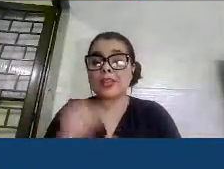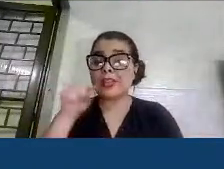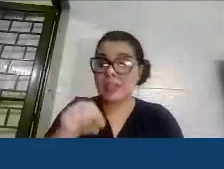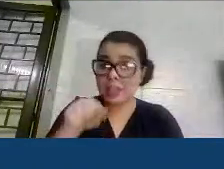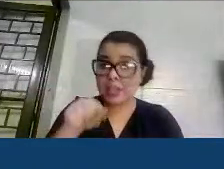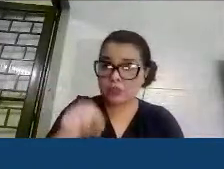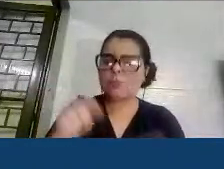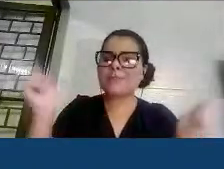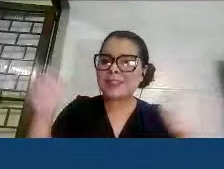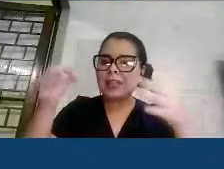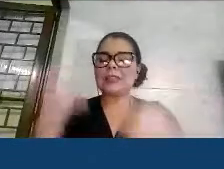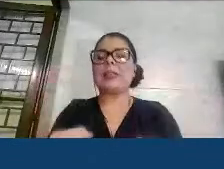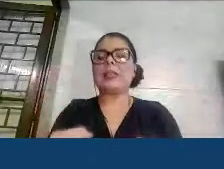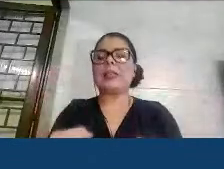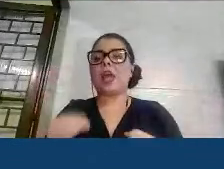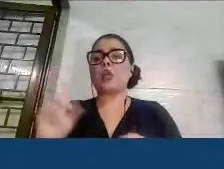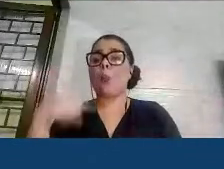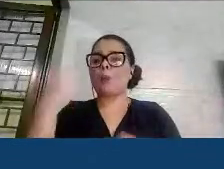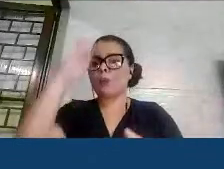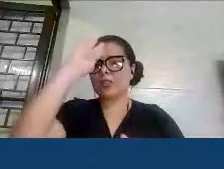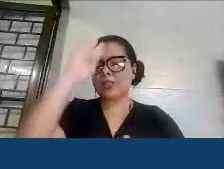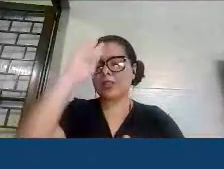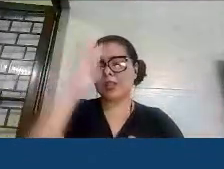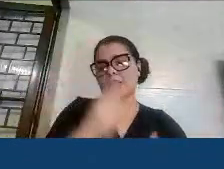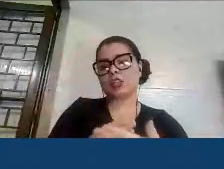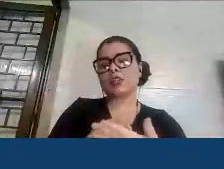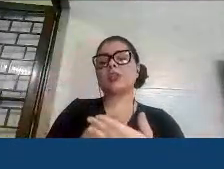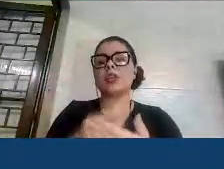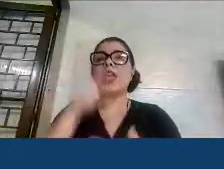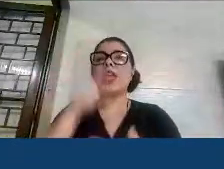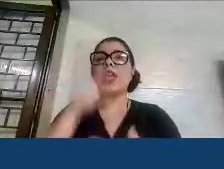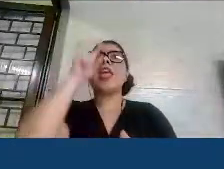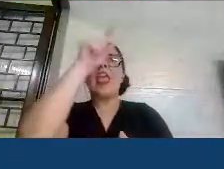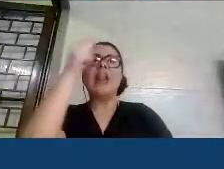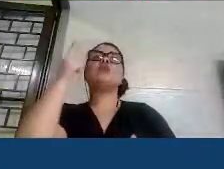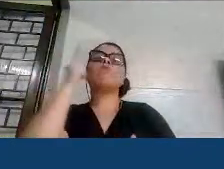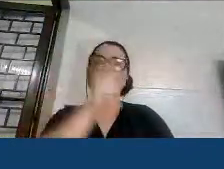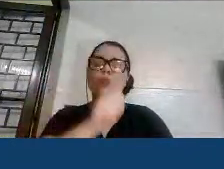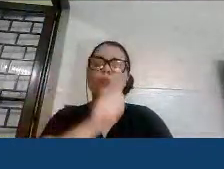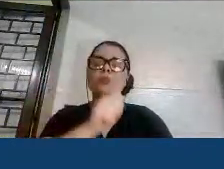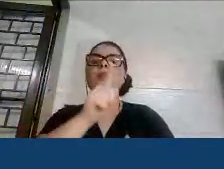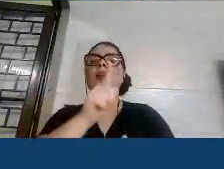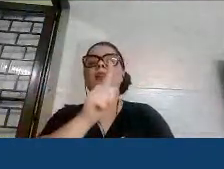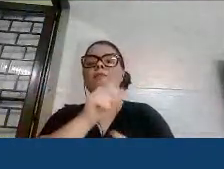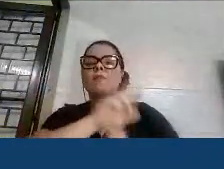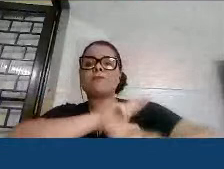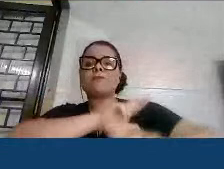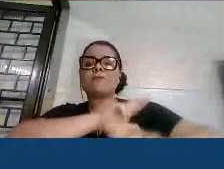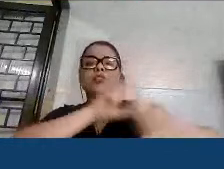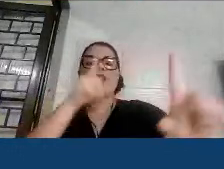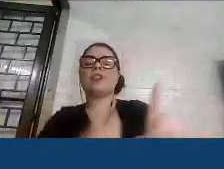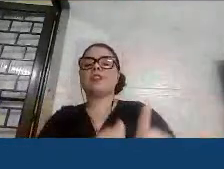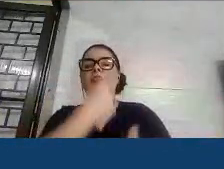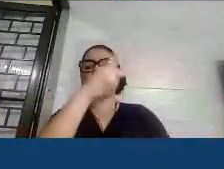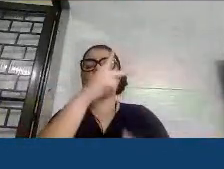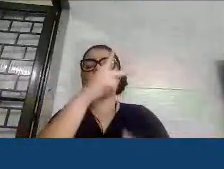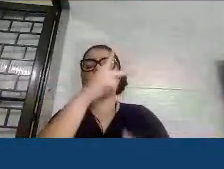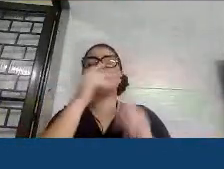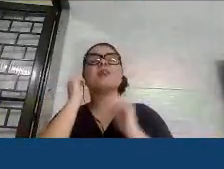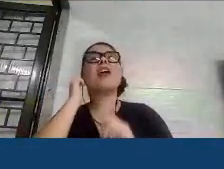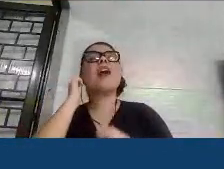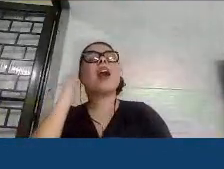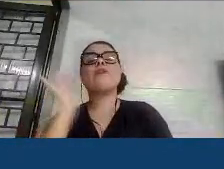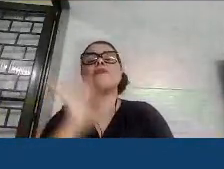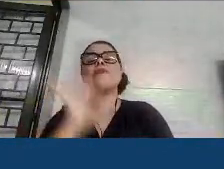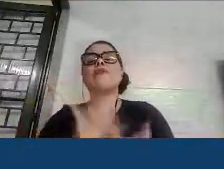funciona e quando nós acreditamos, eles fazem um diferencial da vida deles. Porque, na grande verdade, o